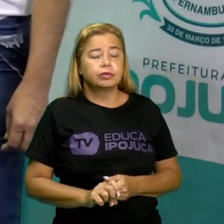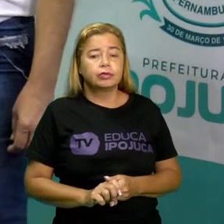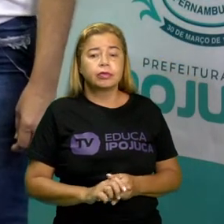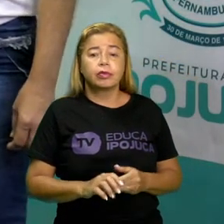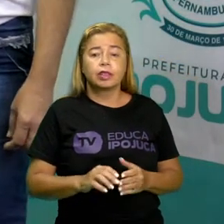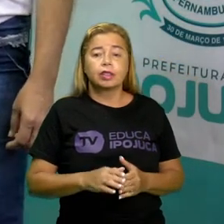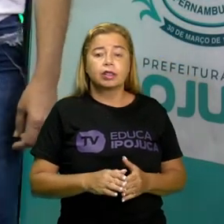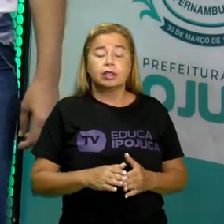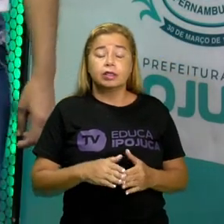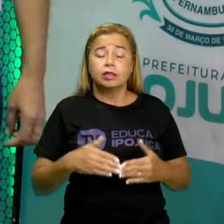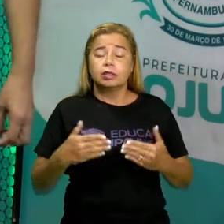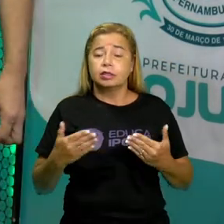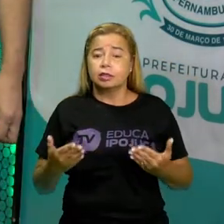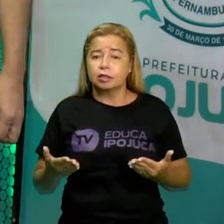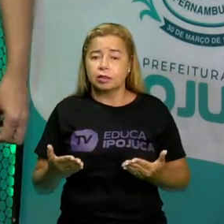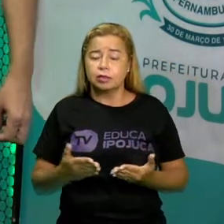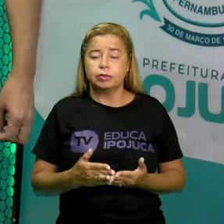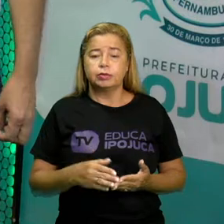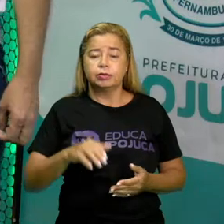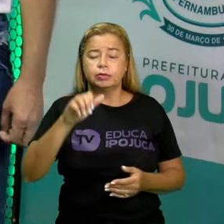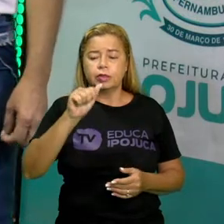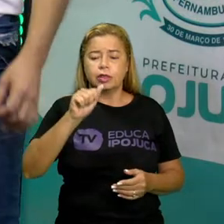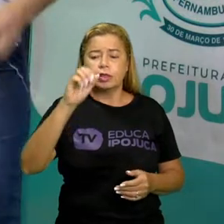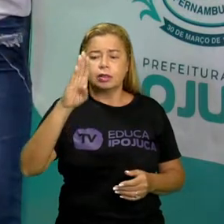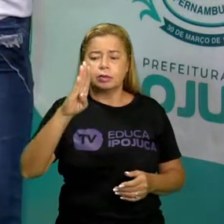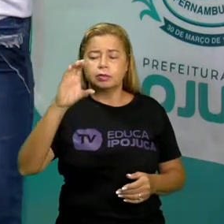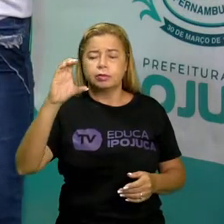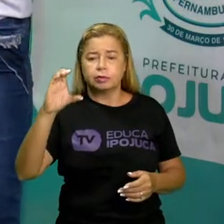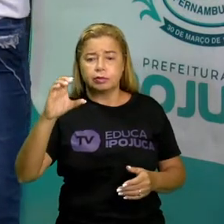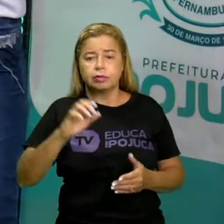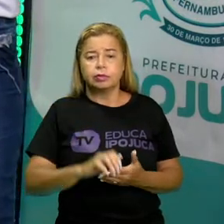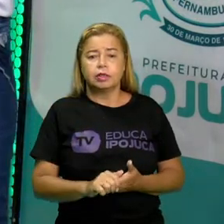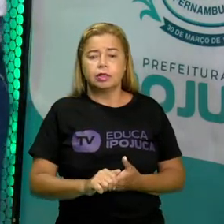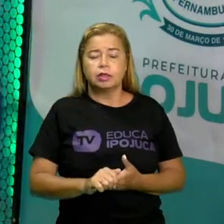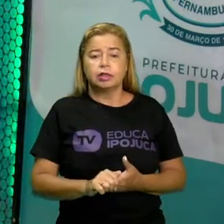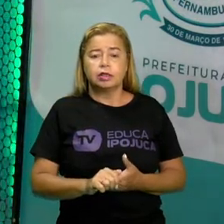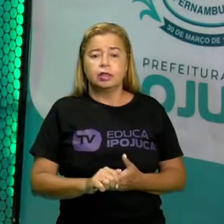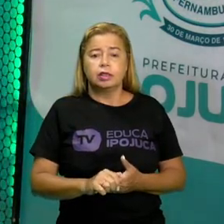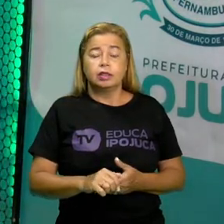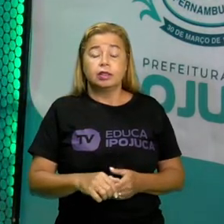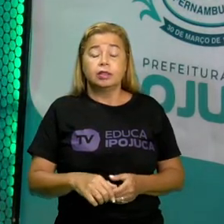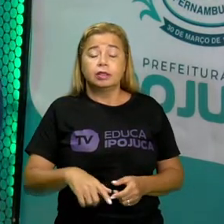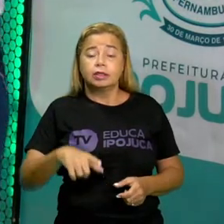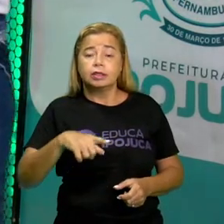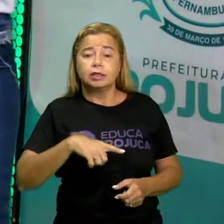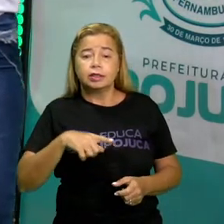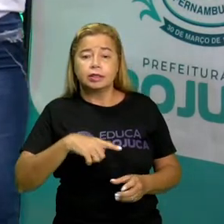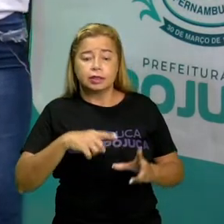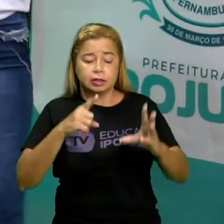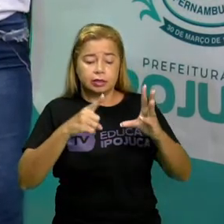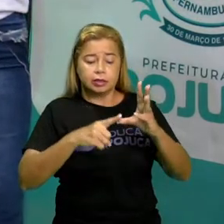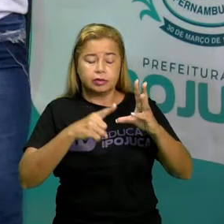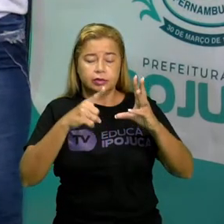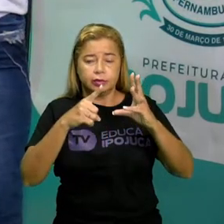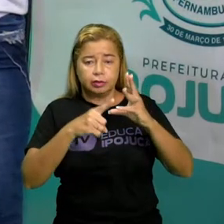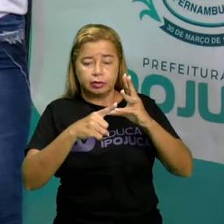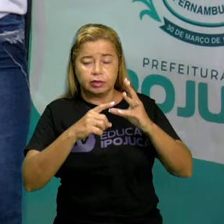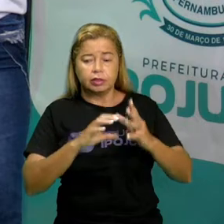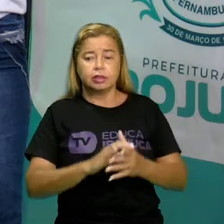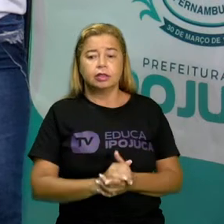Bom, no alfabeto, crianças, nós encontramos as vogais, como eu já falei